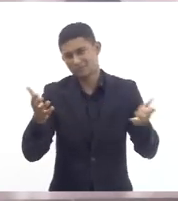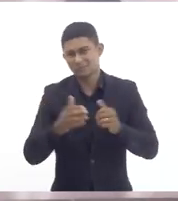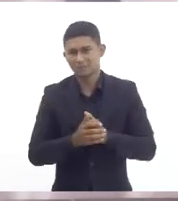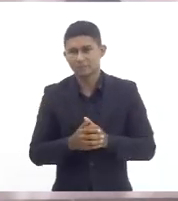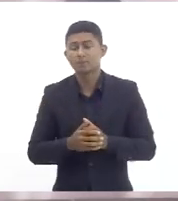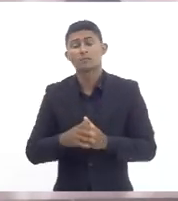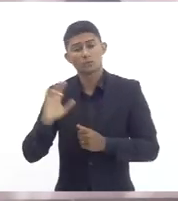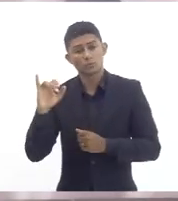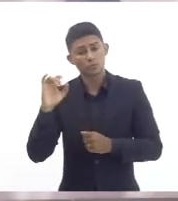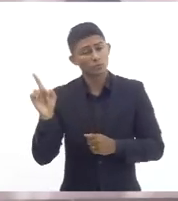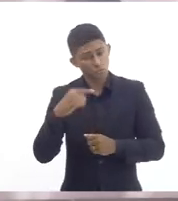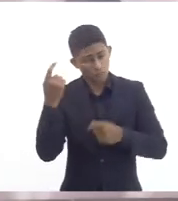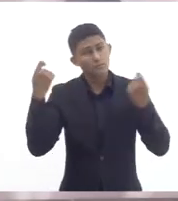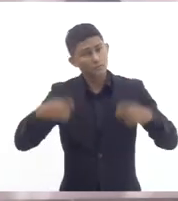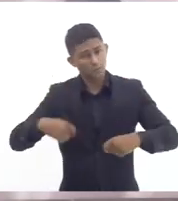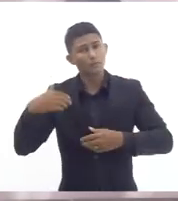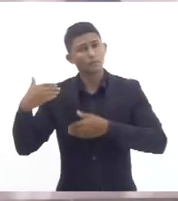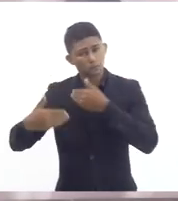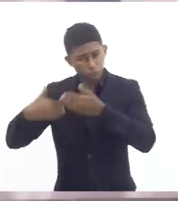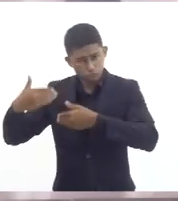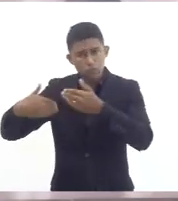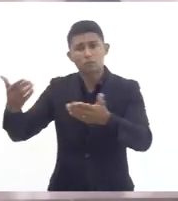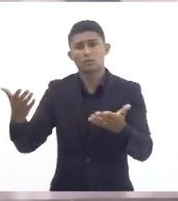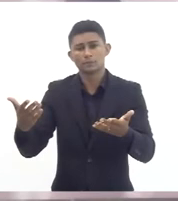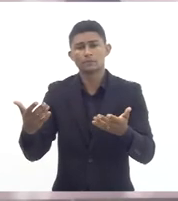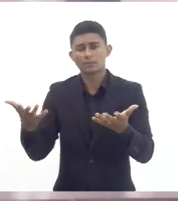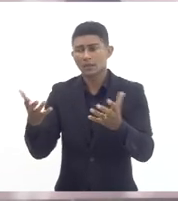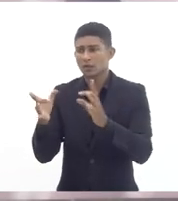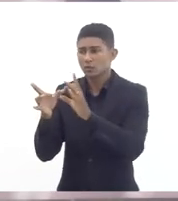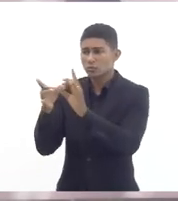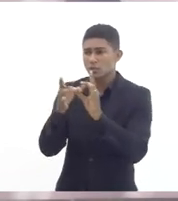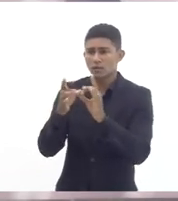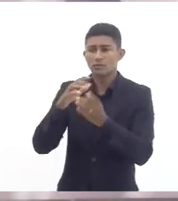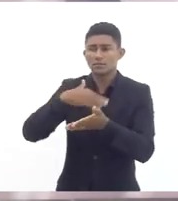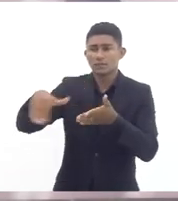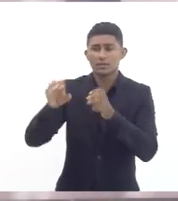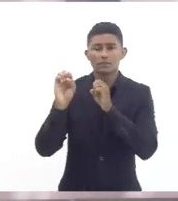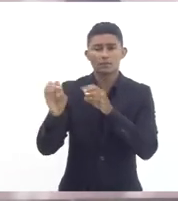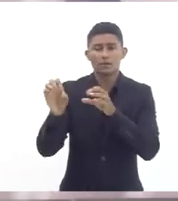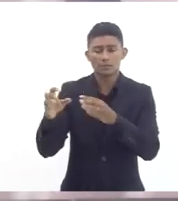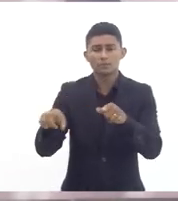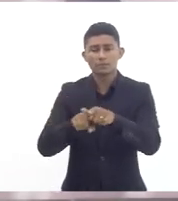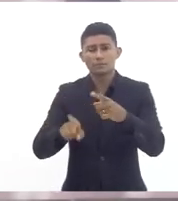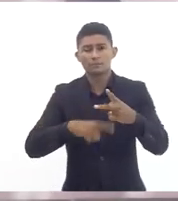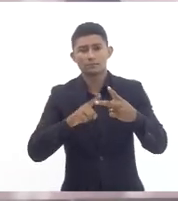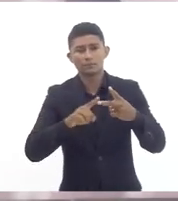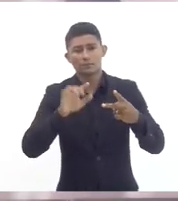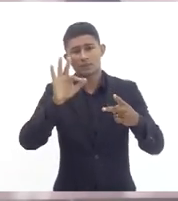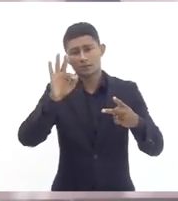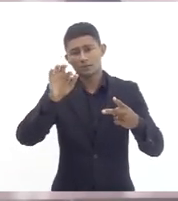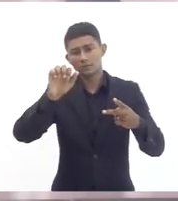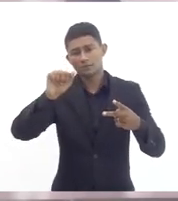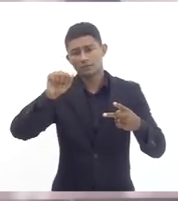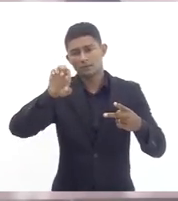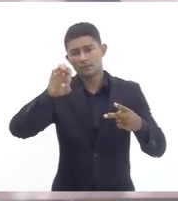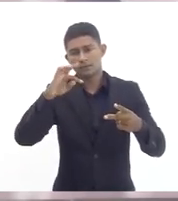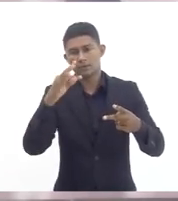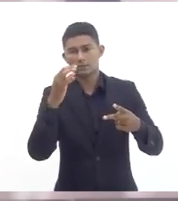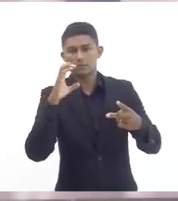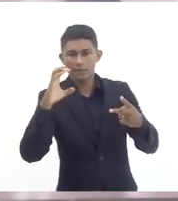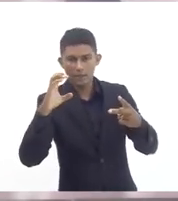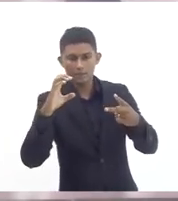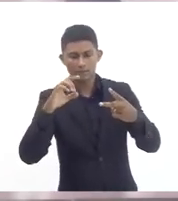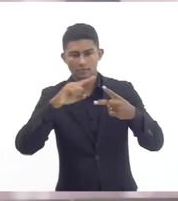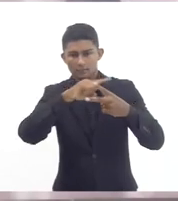precisa avançar nisso a gente quer fazer um esforço conjunto com a Faietec com a Secretaria de Educação para que haja uma definição